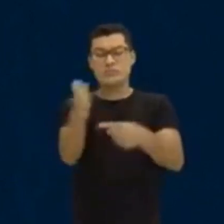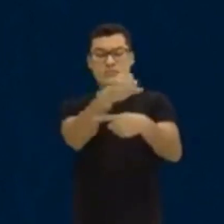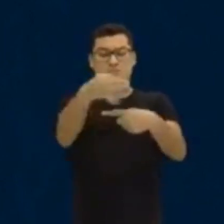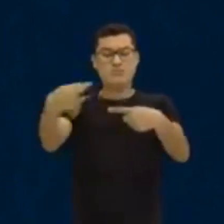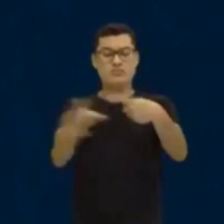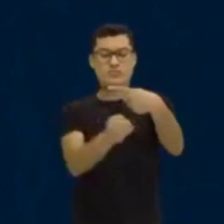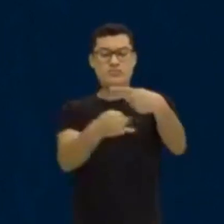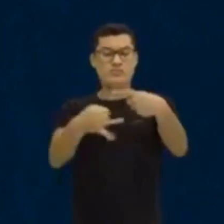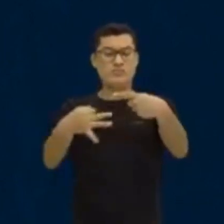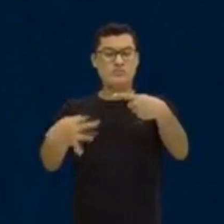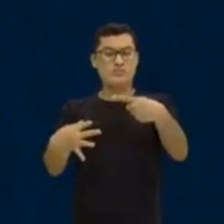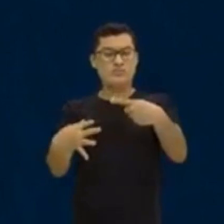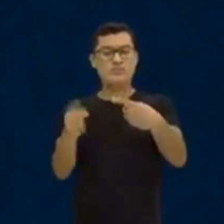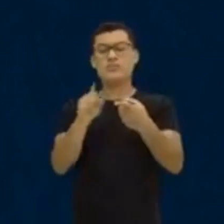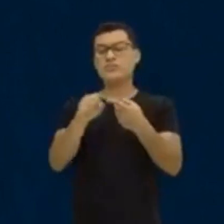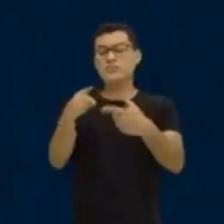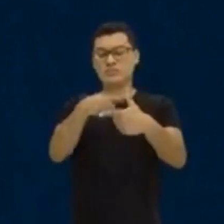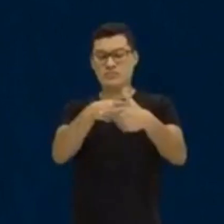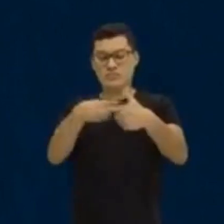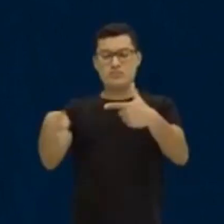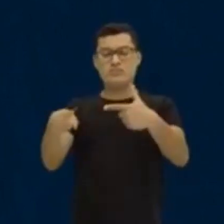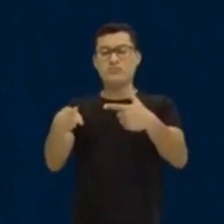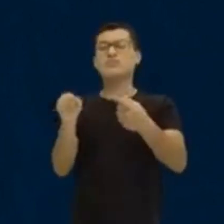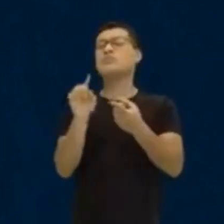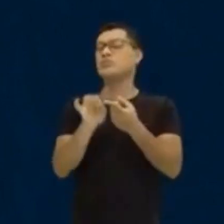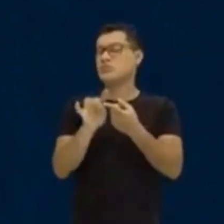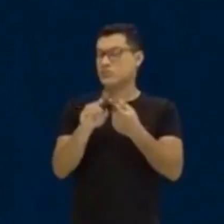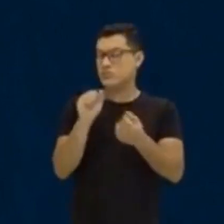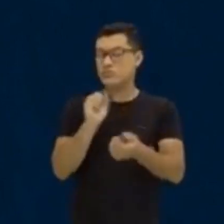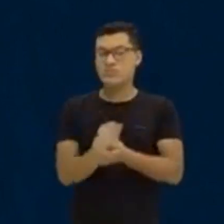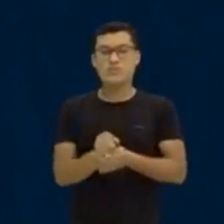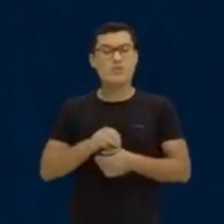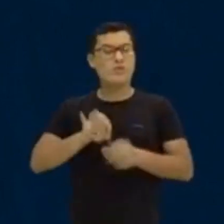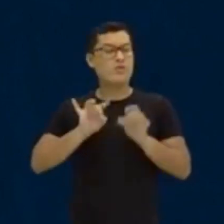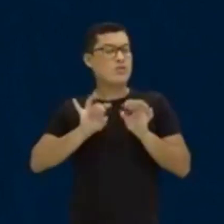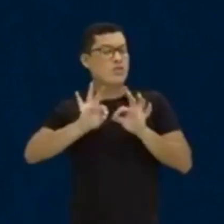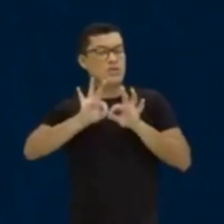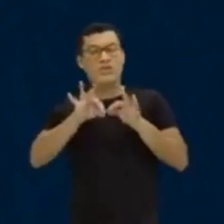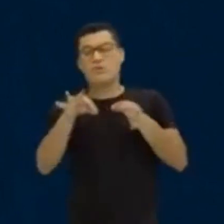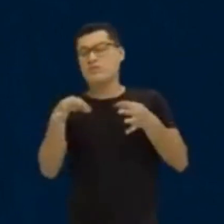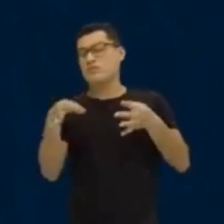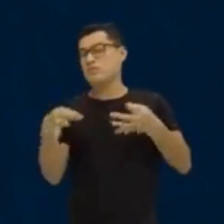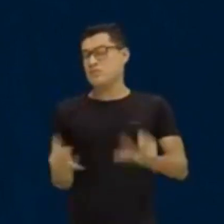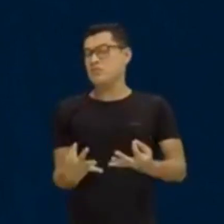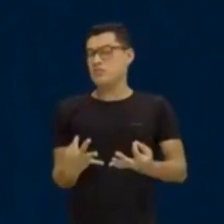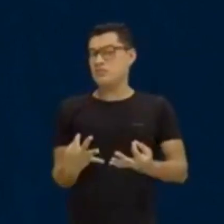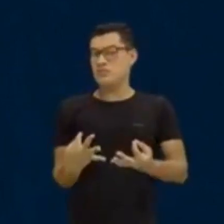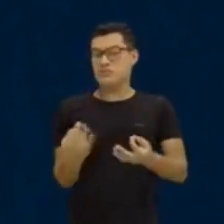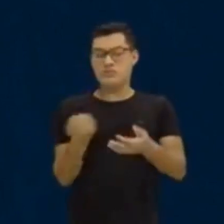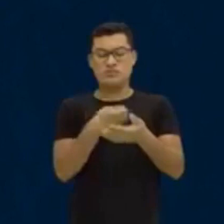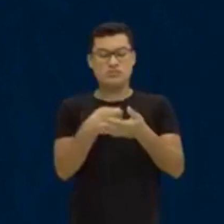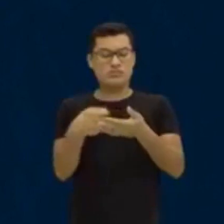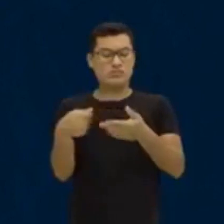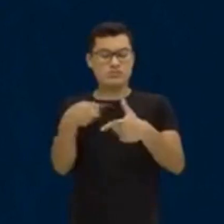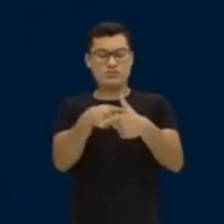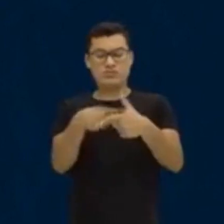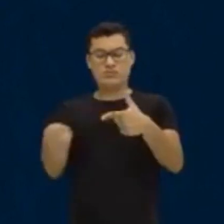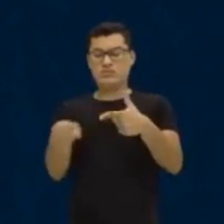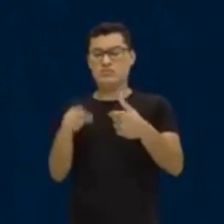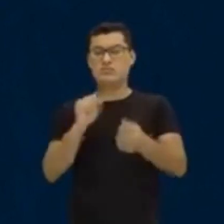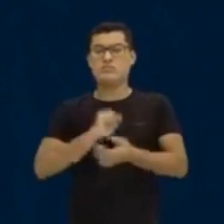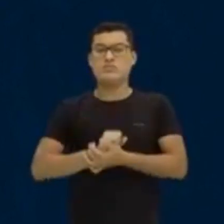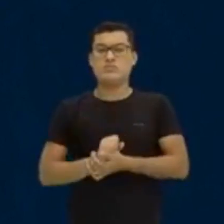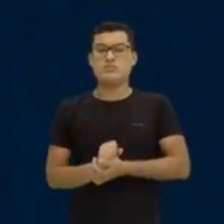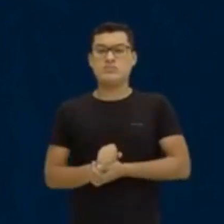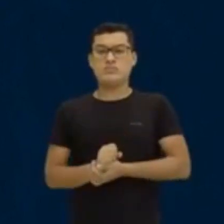não deixa de ser uma divisão, tá? Então, basta, pra fazer isso aí, basta fazer o quê? Efetuar a divisão. Então, algumas